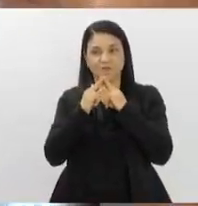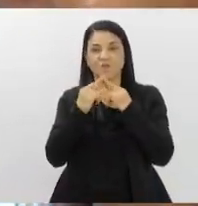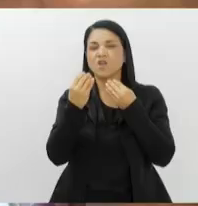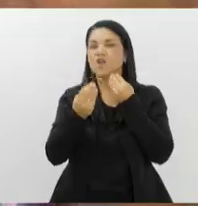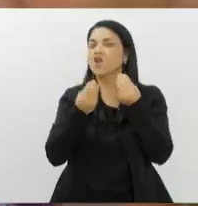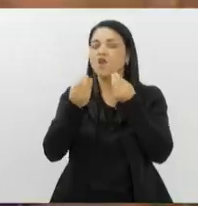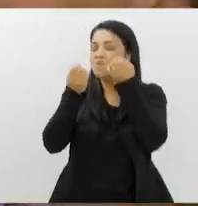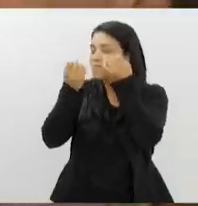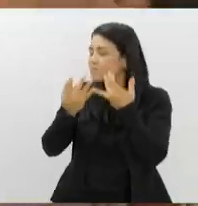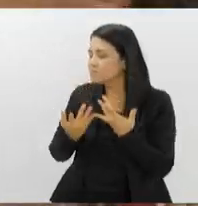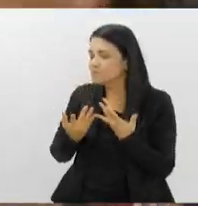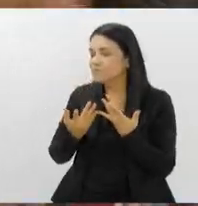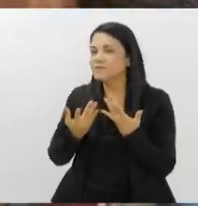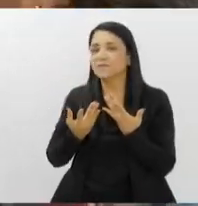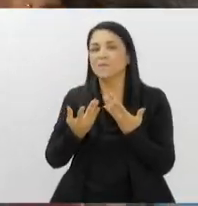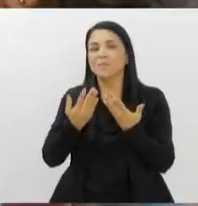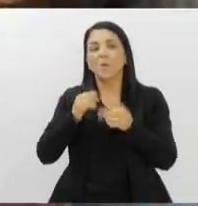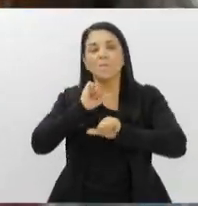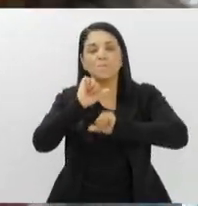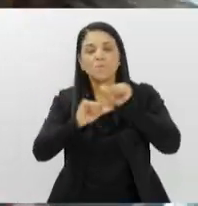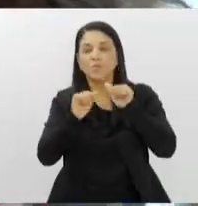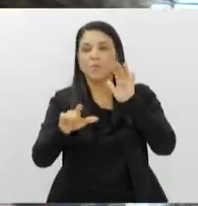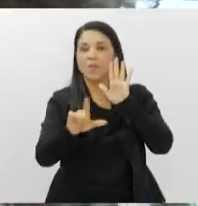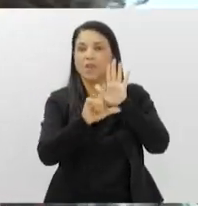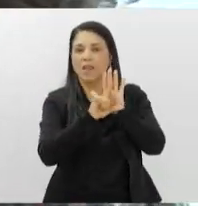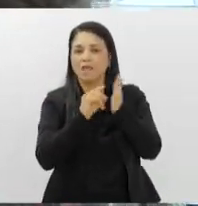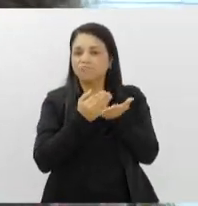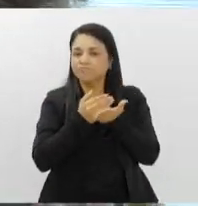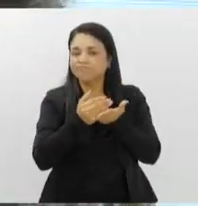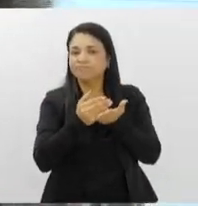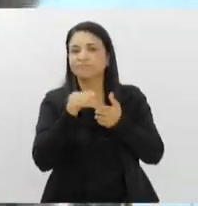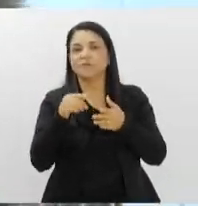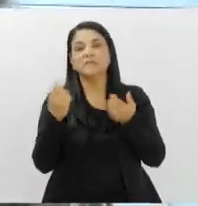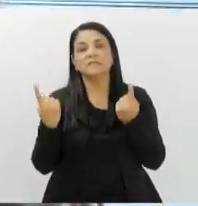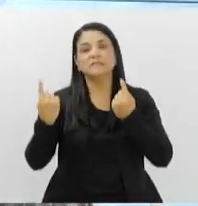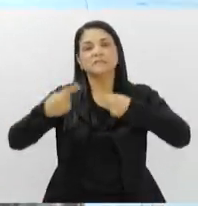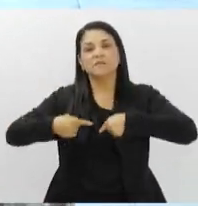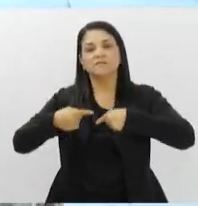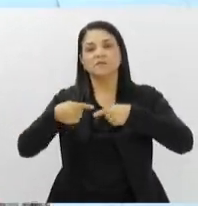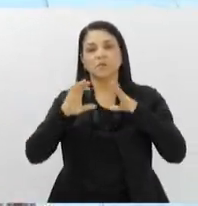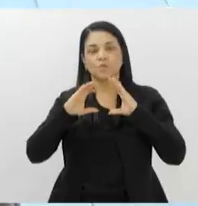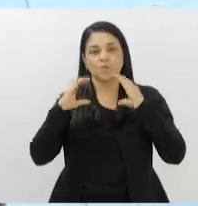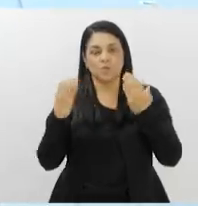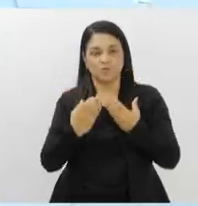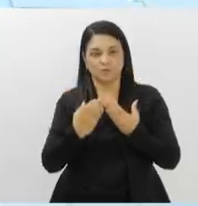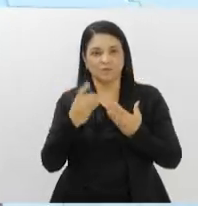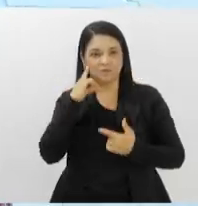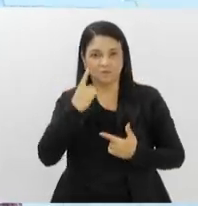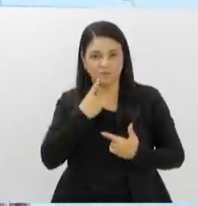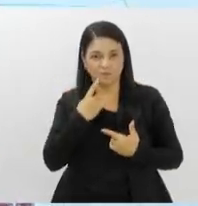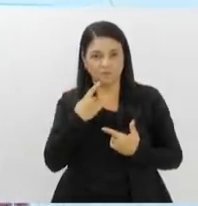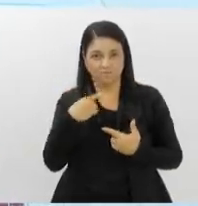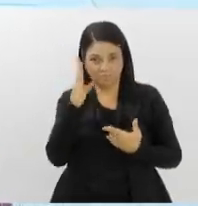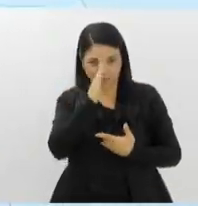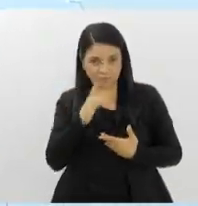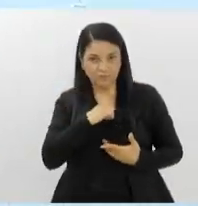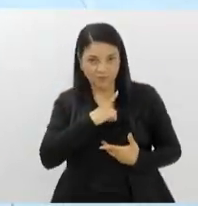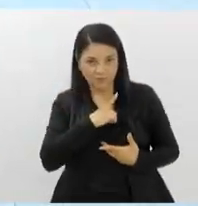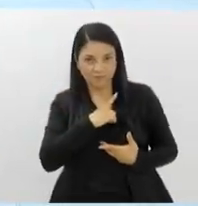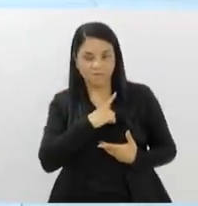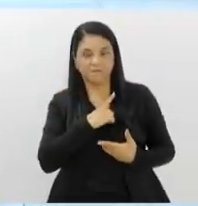o que mudou a partir dessa lei e quais são os principais desafios da comunidade que ainda existem no nosso país. Eu acho que, primeiro,